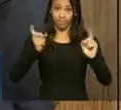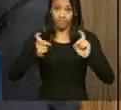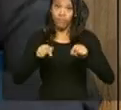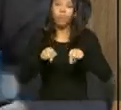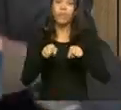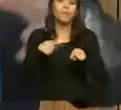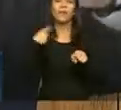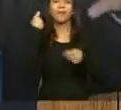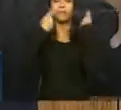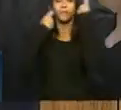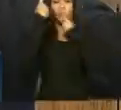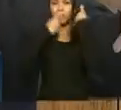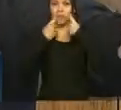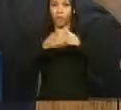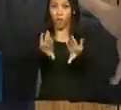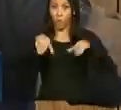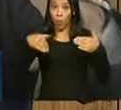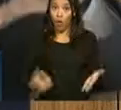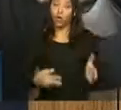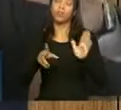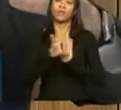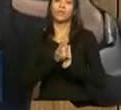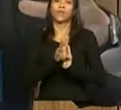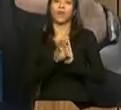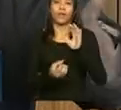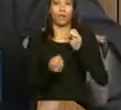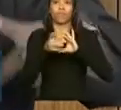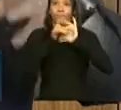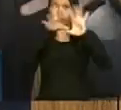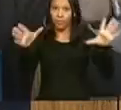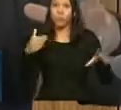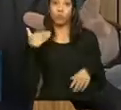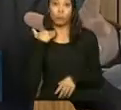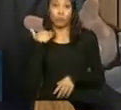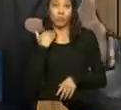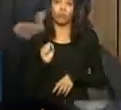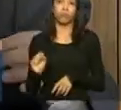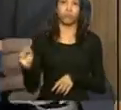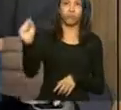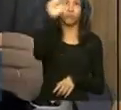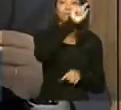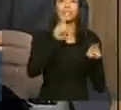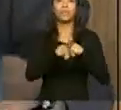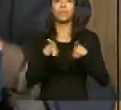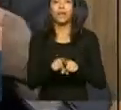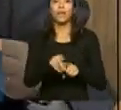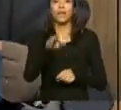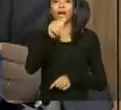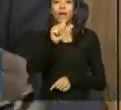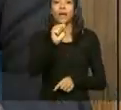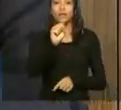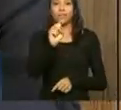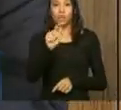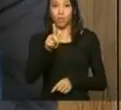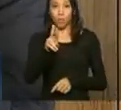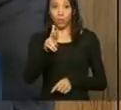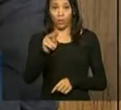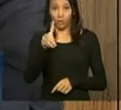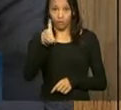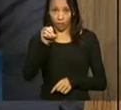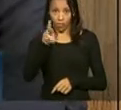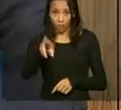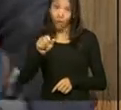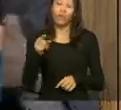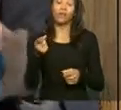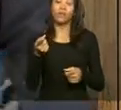preocupação é que ao regular os bancos e as grandes instituições financeiras, as seguradoras, os agentes financeiros procurariam